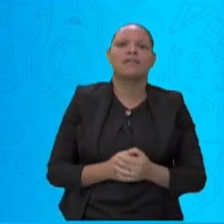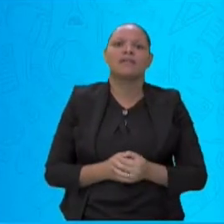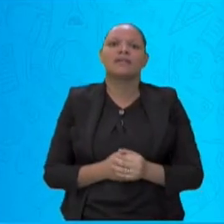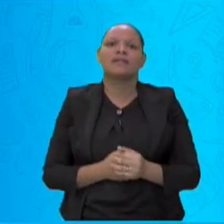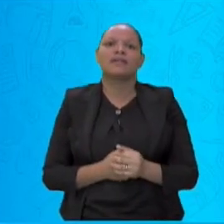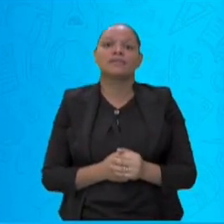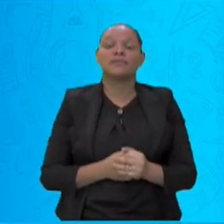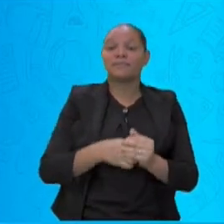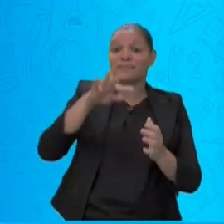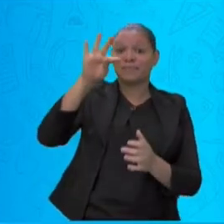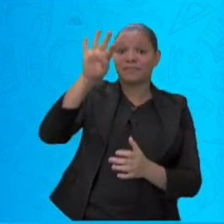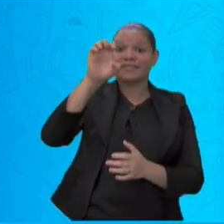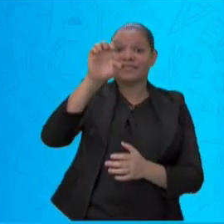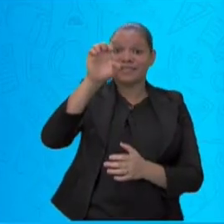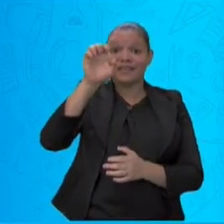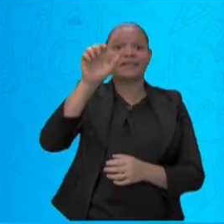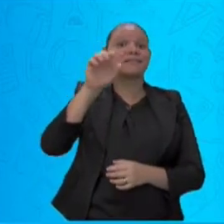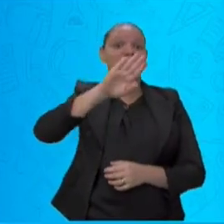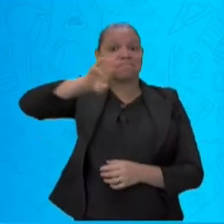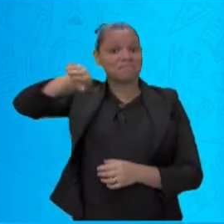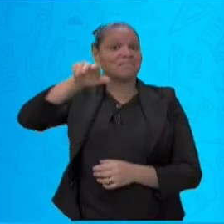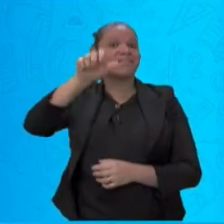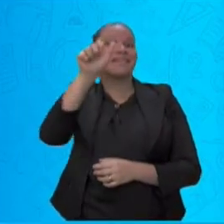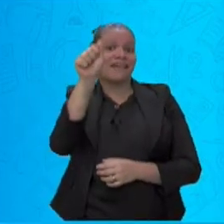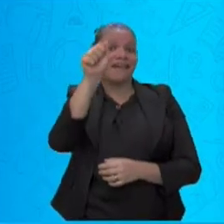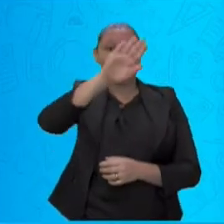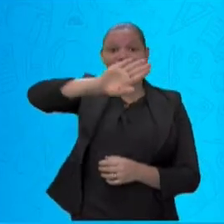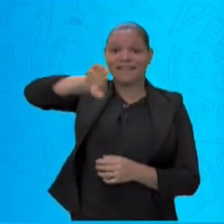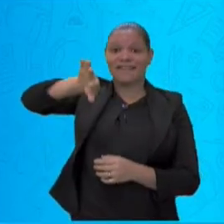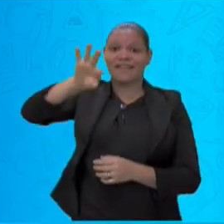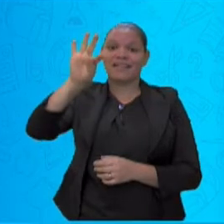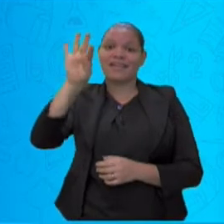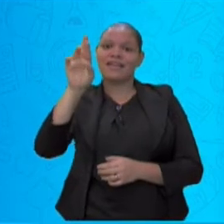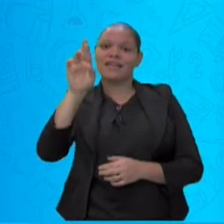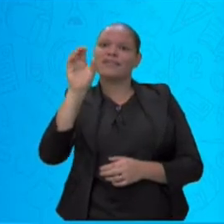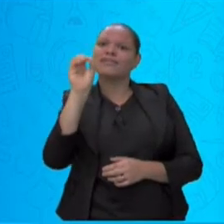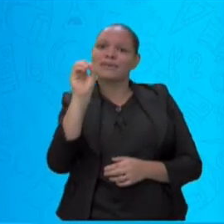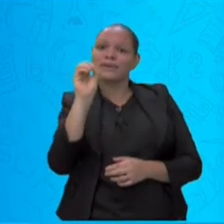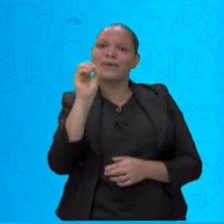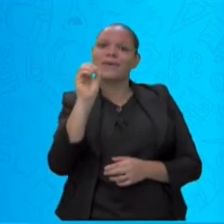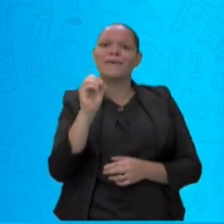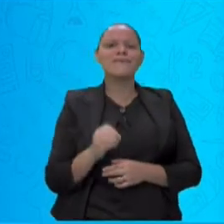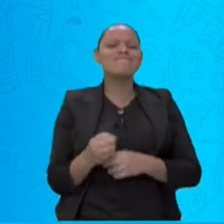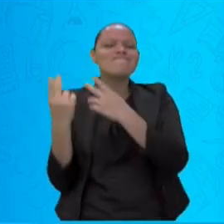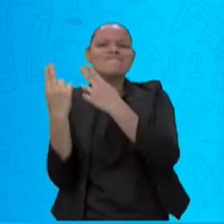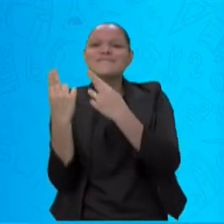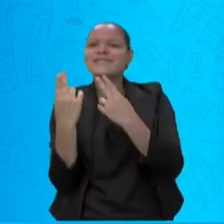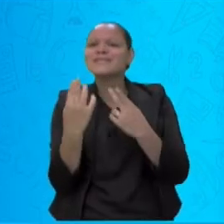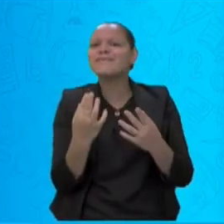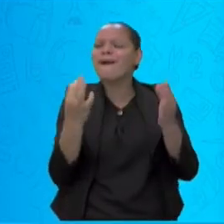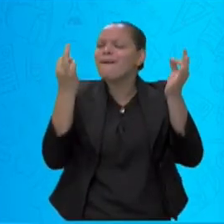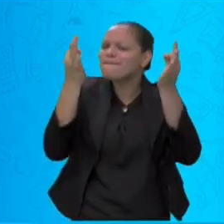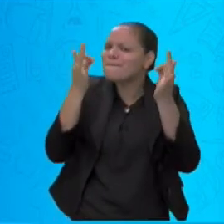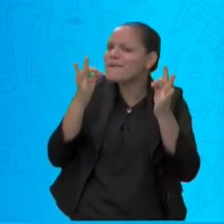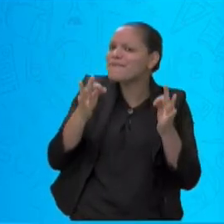Te-a-tro. Mesma sílaba. Perfeito.